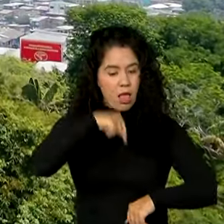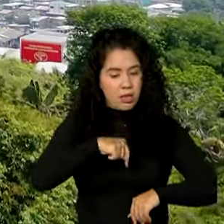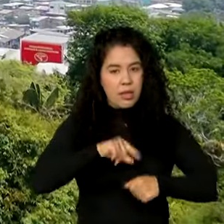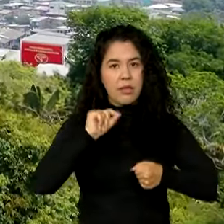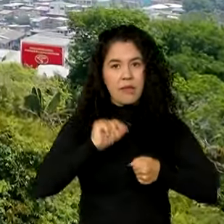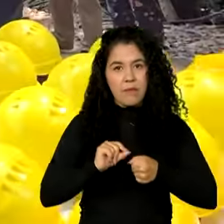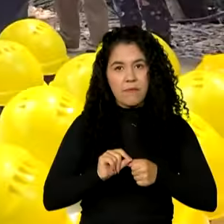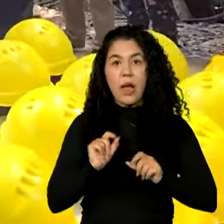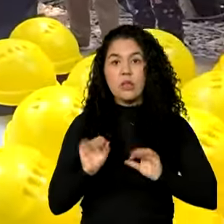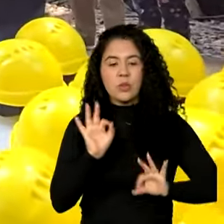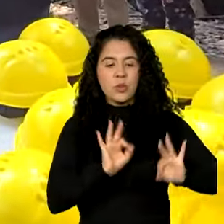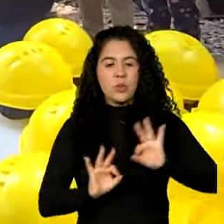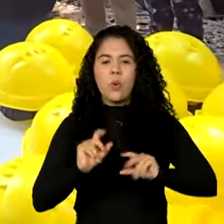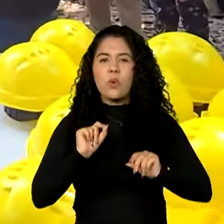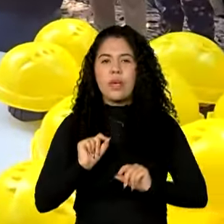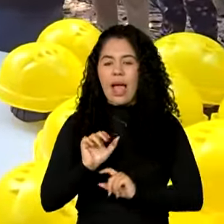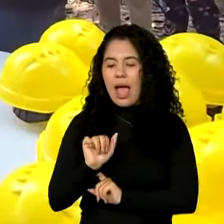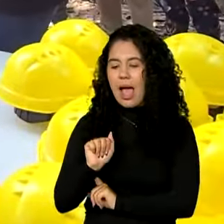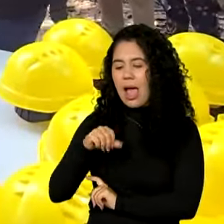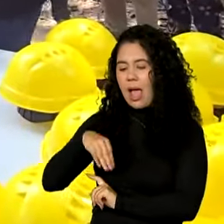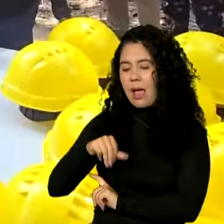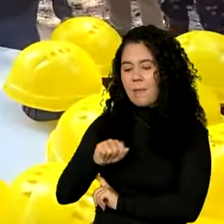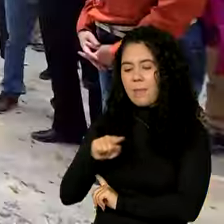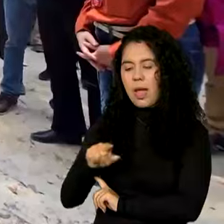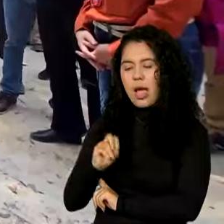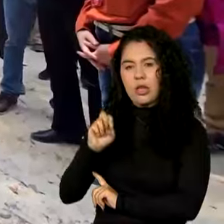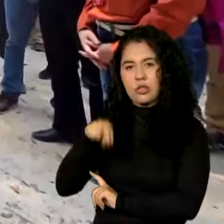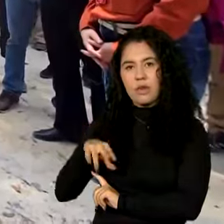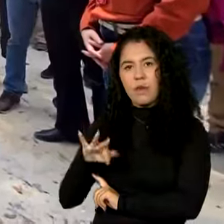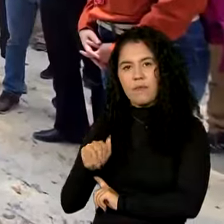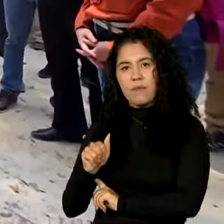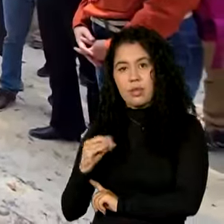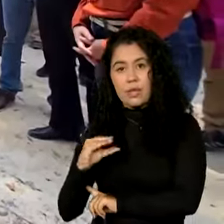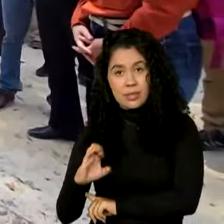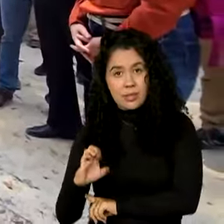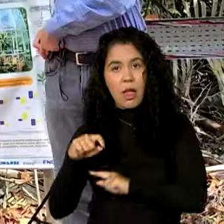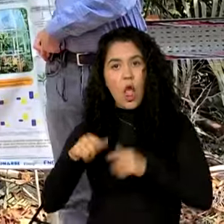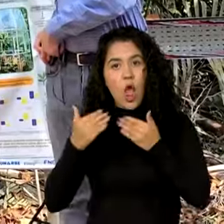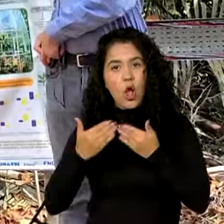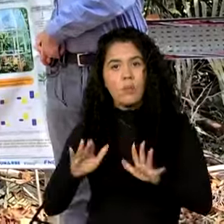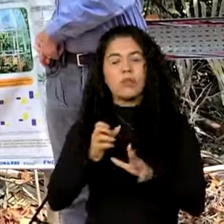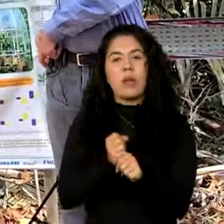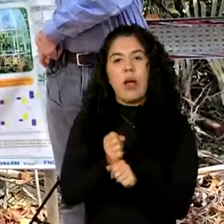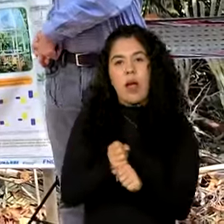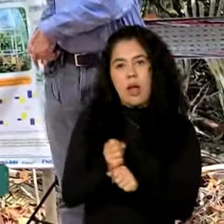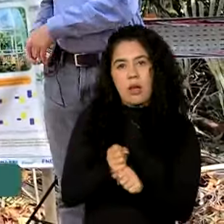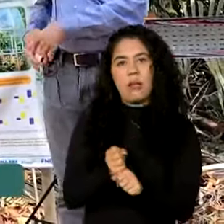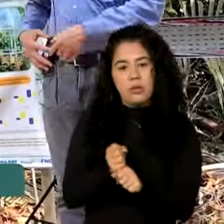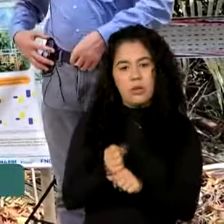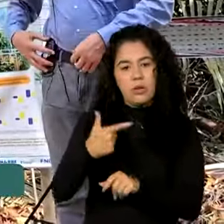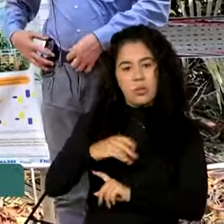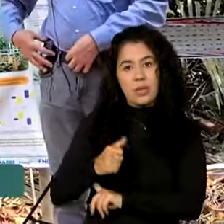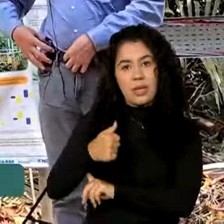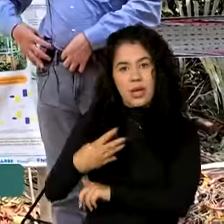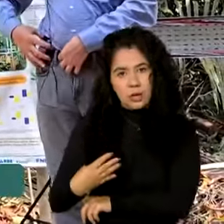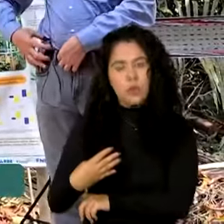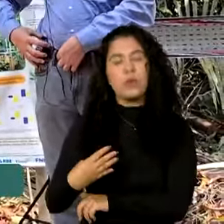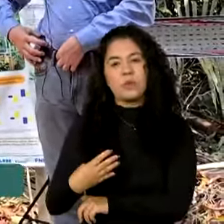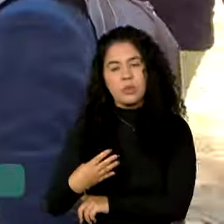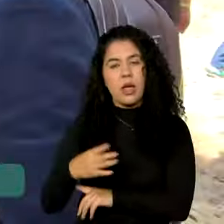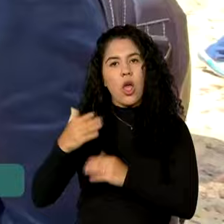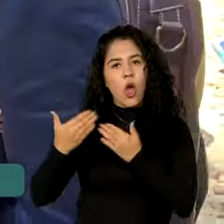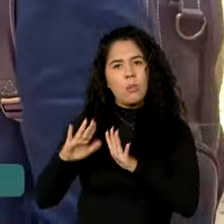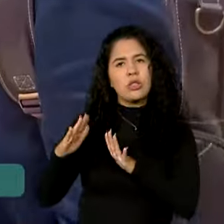Amazon Face. Iniciado em 2014, é um projeto brasileiro do Ministério de Ciência, Tecnologia e